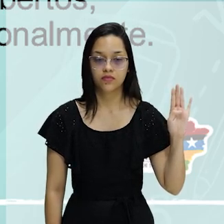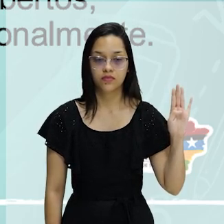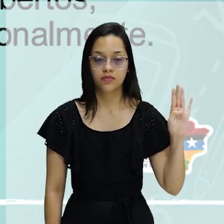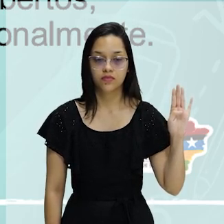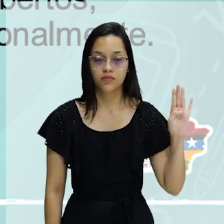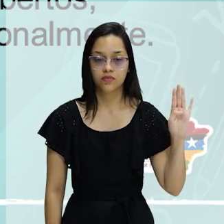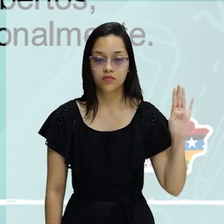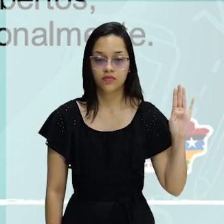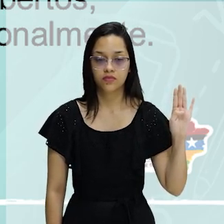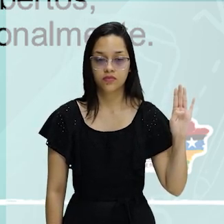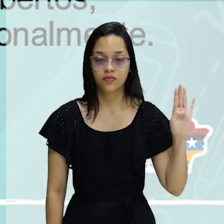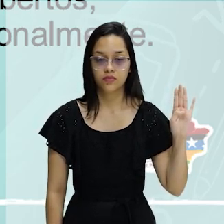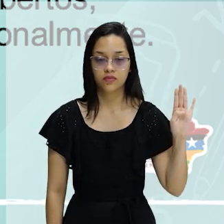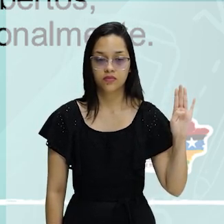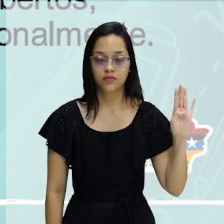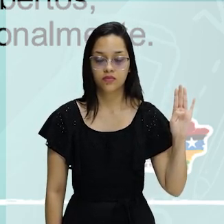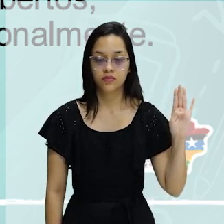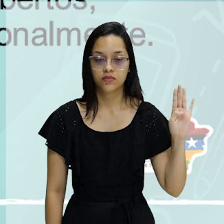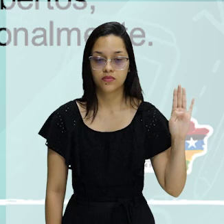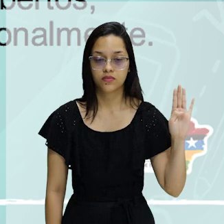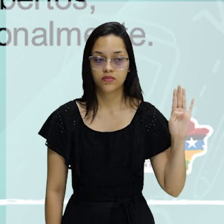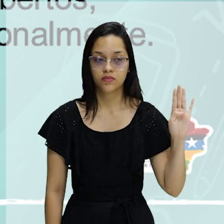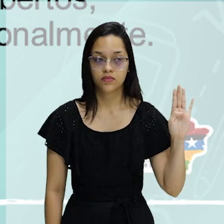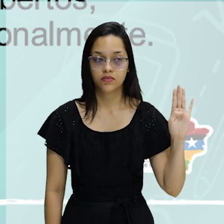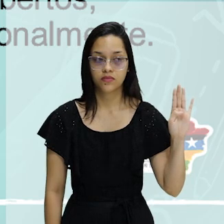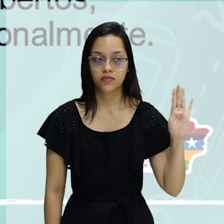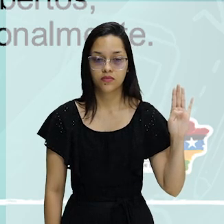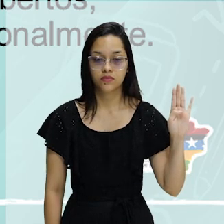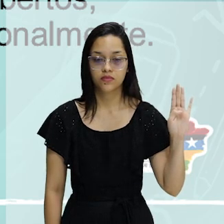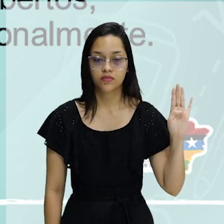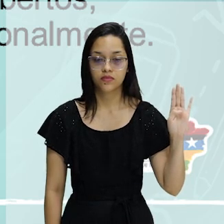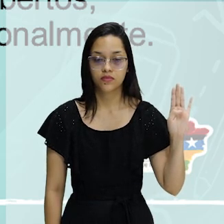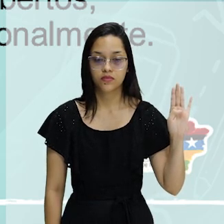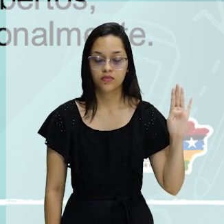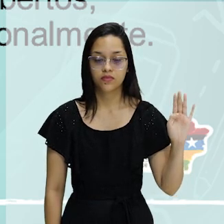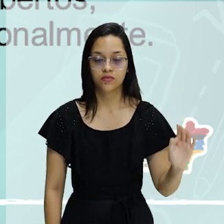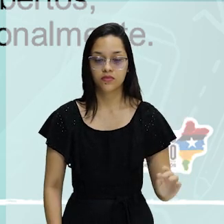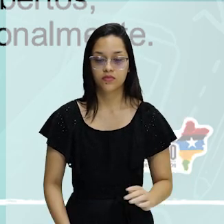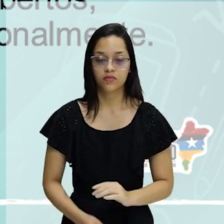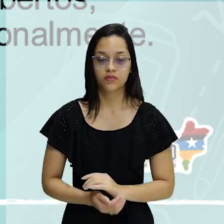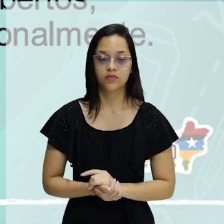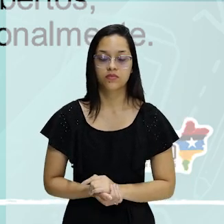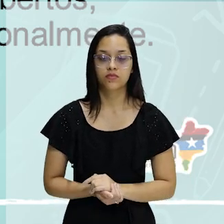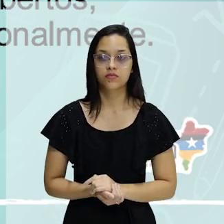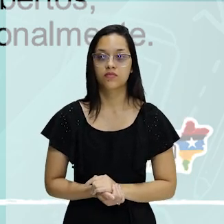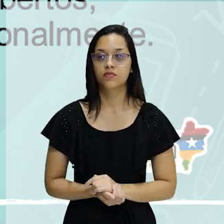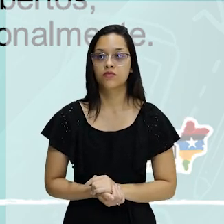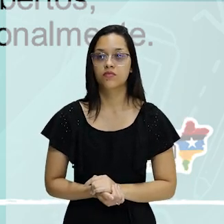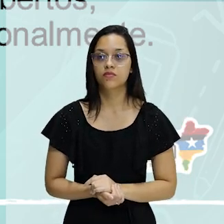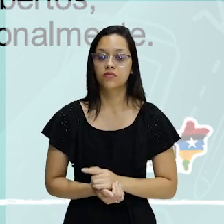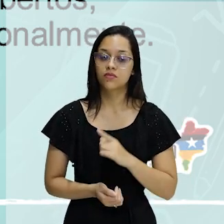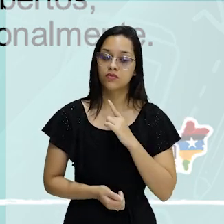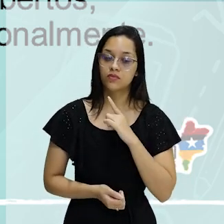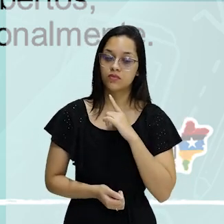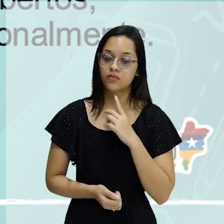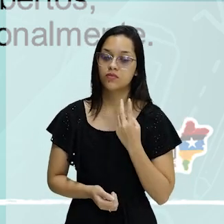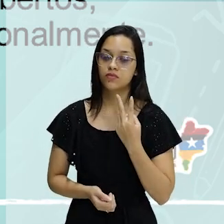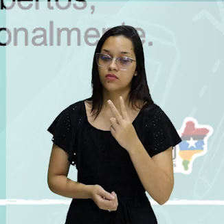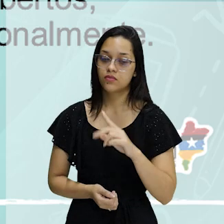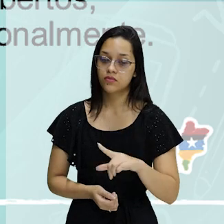desfavorece o leitor ao confundir os conceitos cristalizados tradicionalmente? Então, aqui a gente tem duas